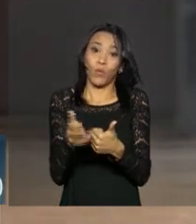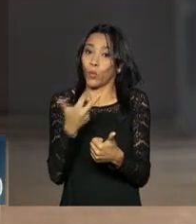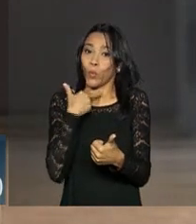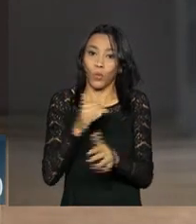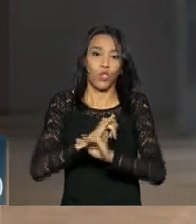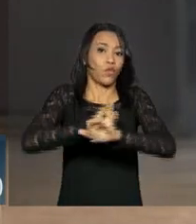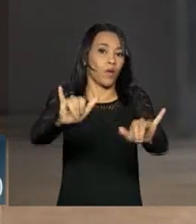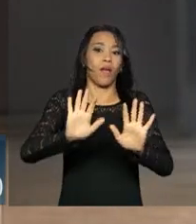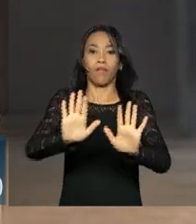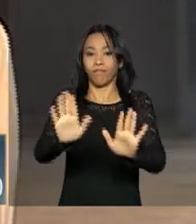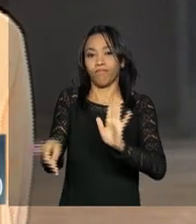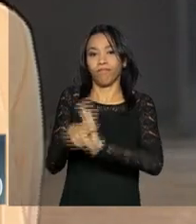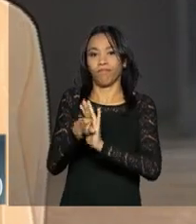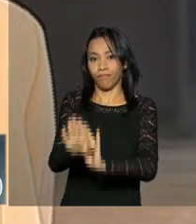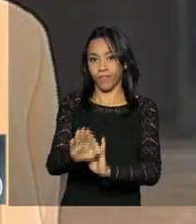basicamente.